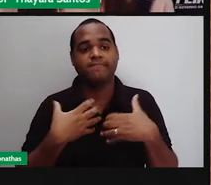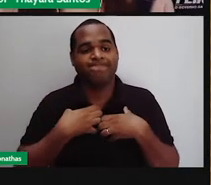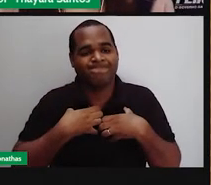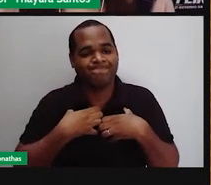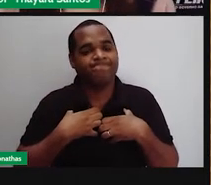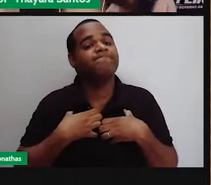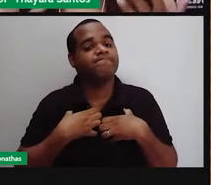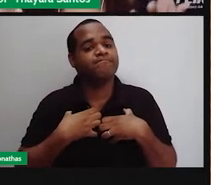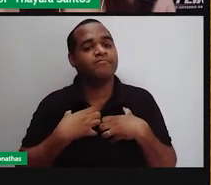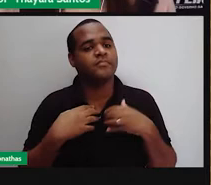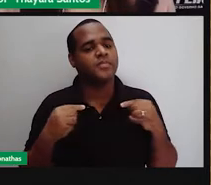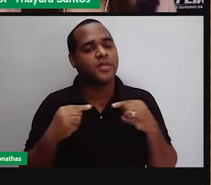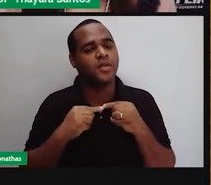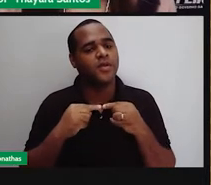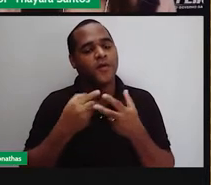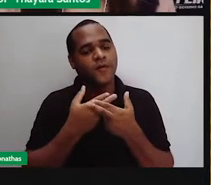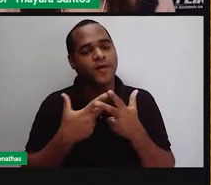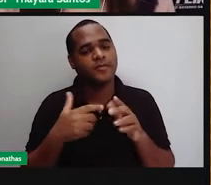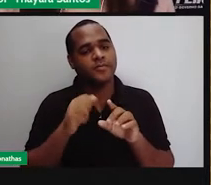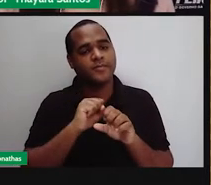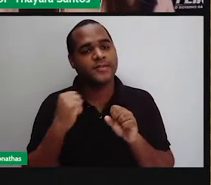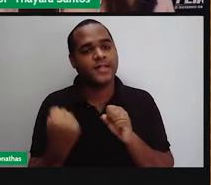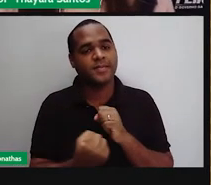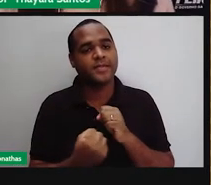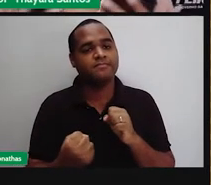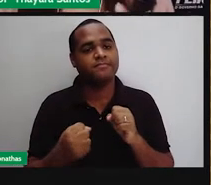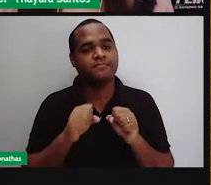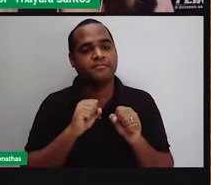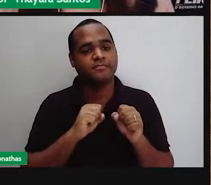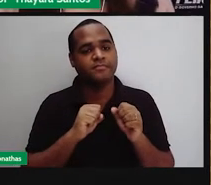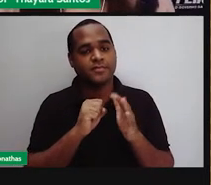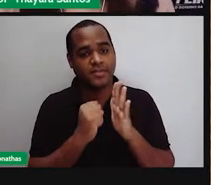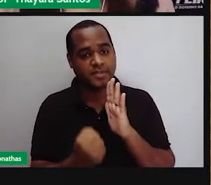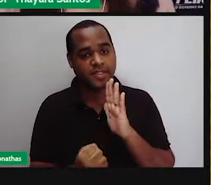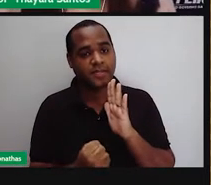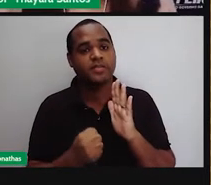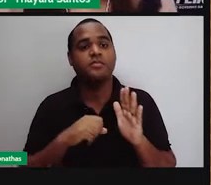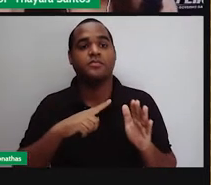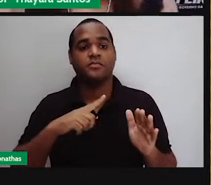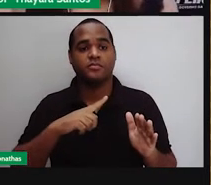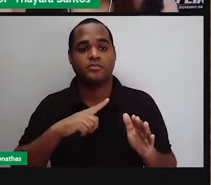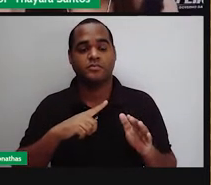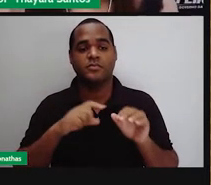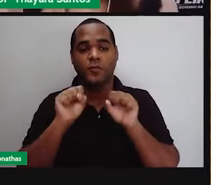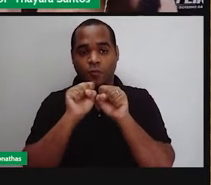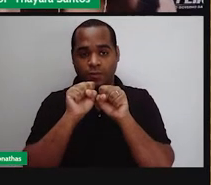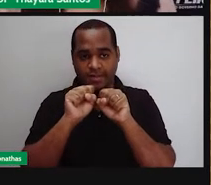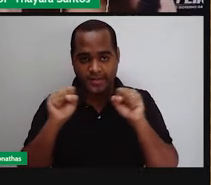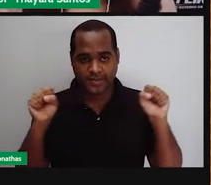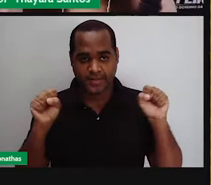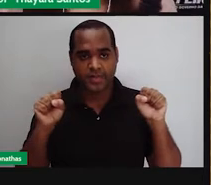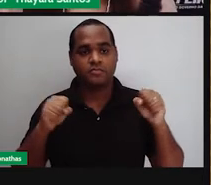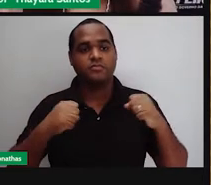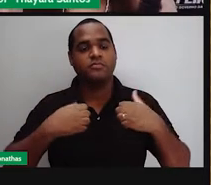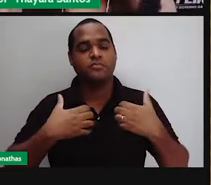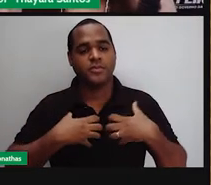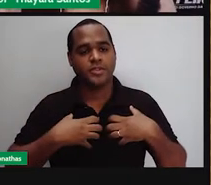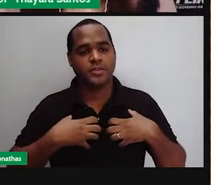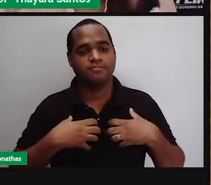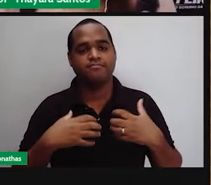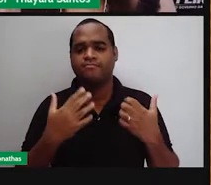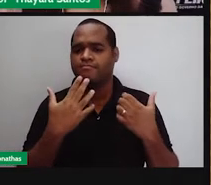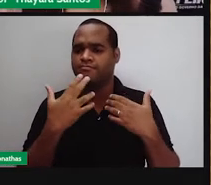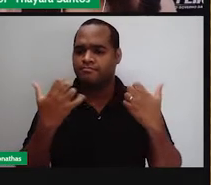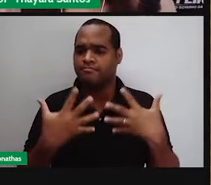sensorial. E esse sistema sensorial, ele é responsável por enviar as informações que são obtidas no meio para o sistema nervoso central.